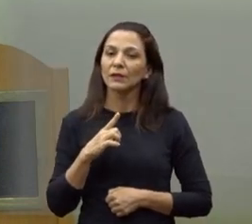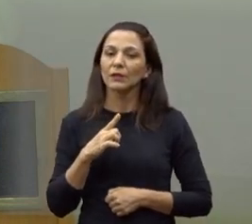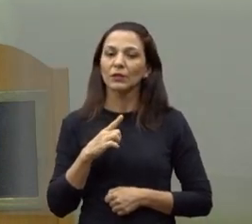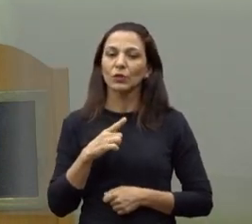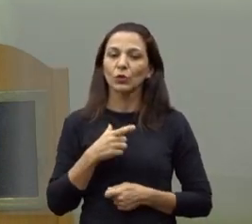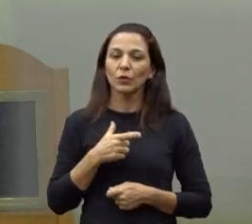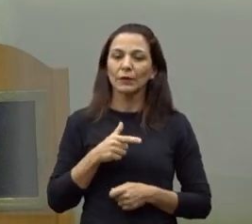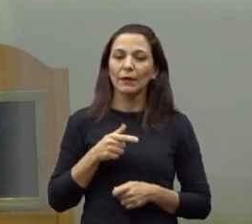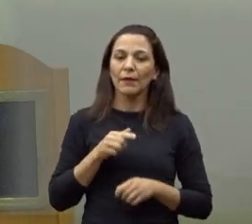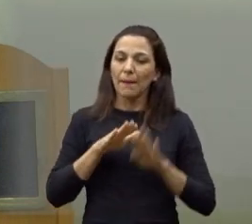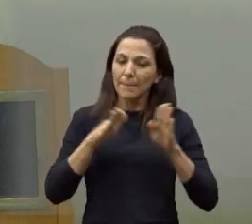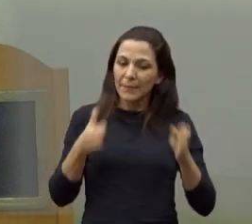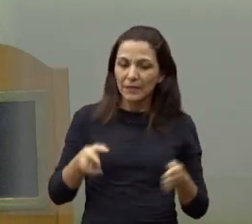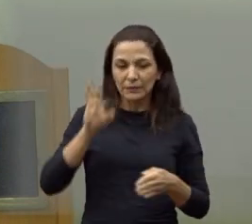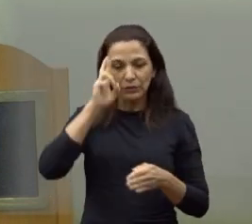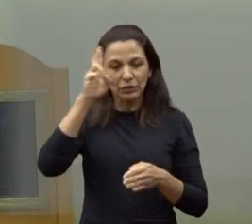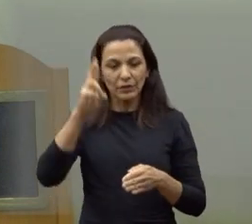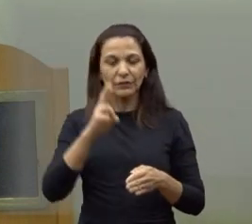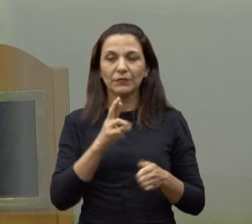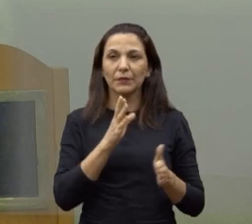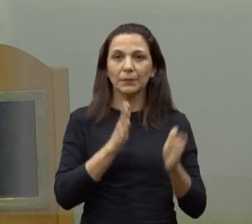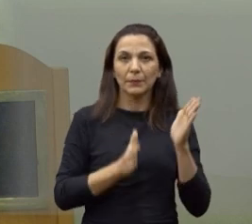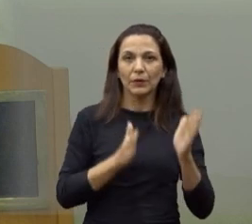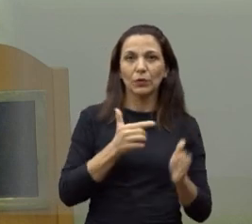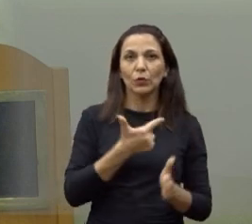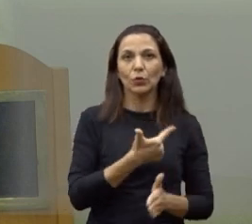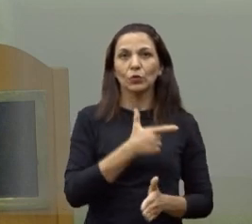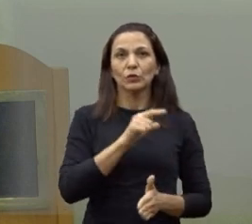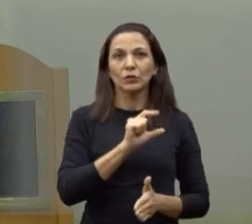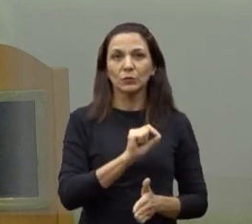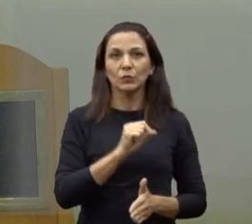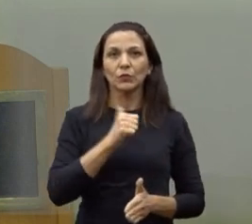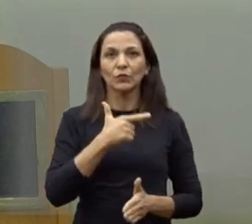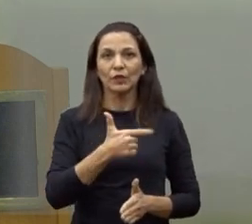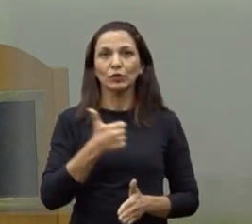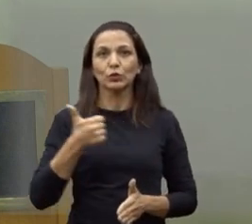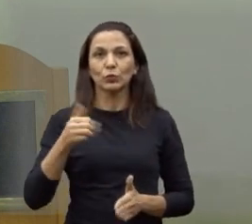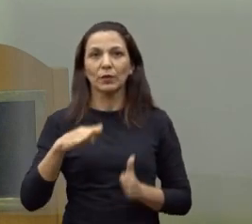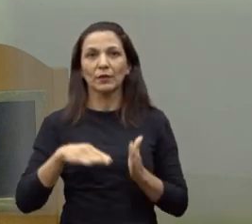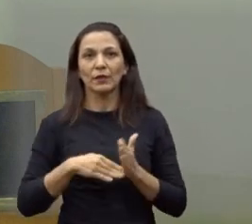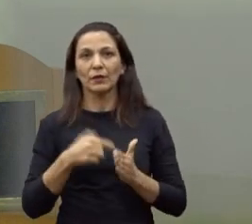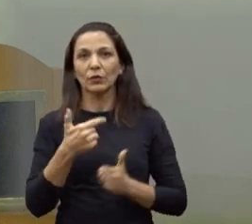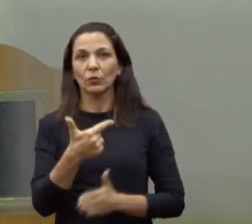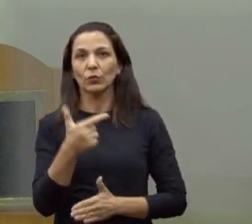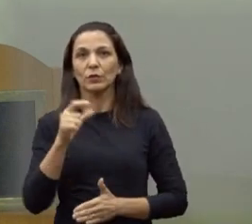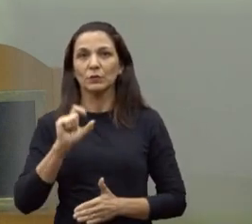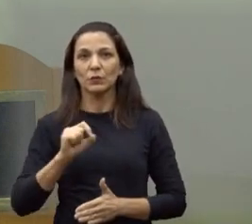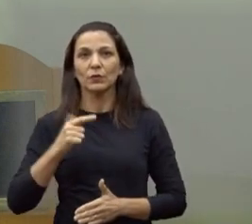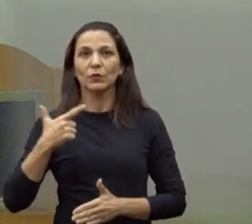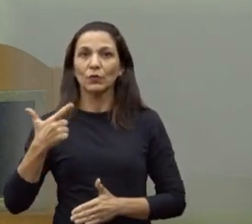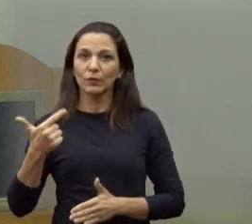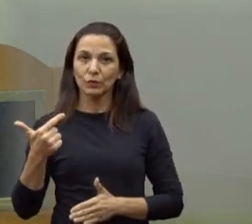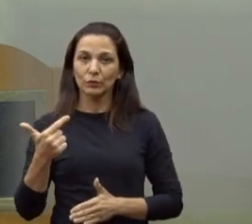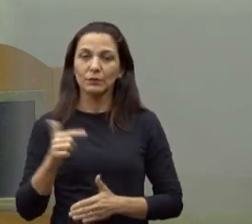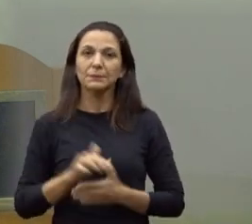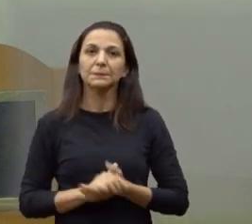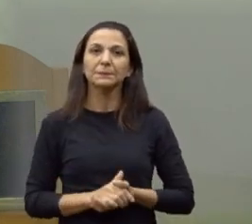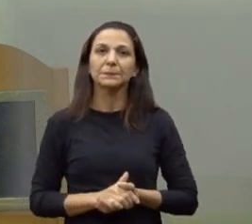bienio 2021 e 2022. E também